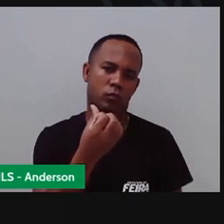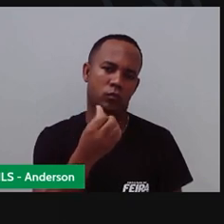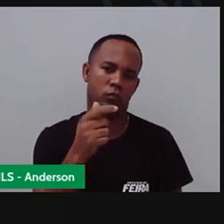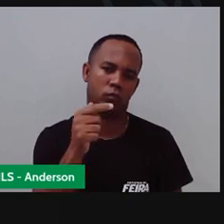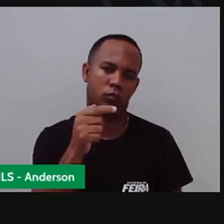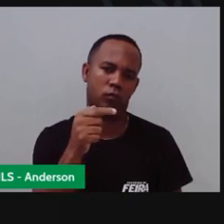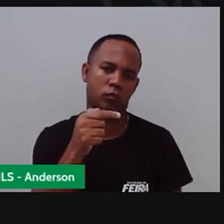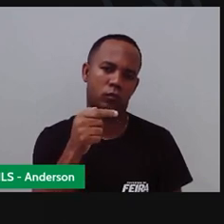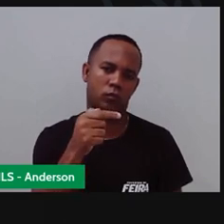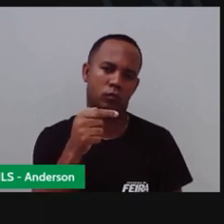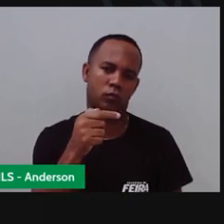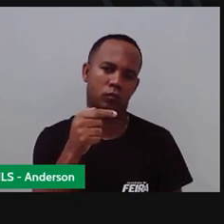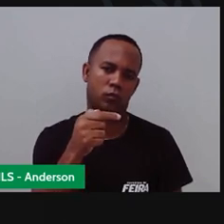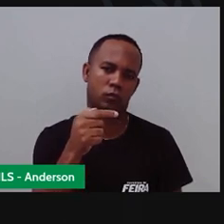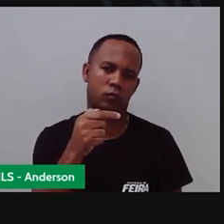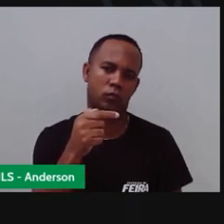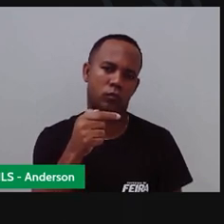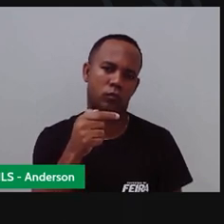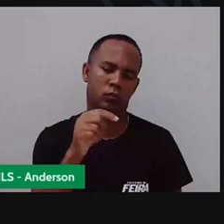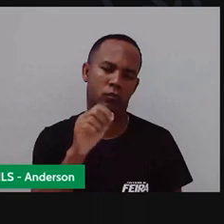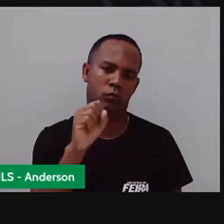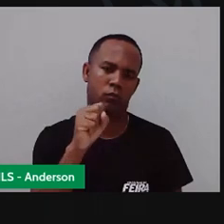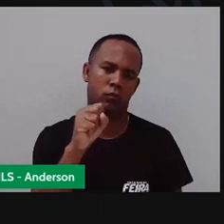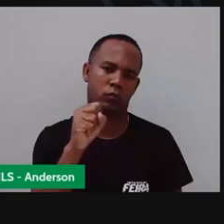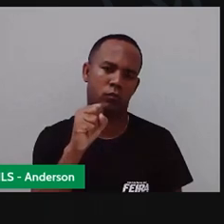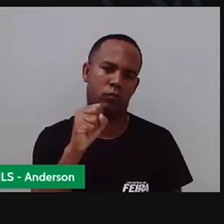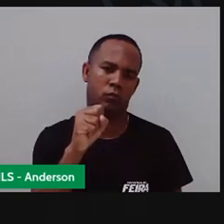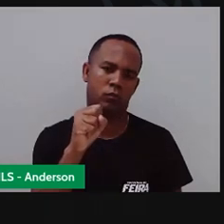Seis. Sete.